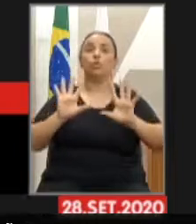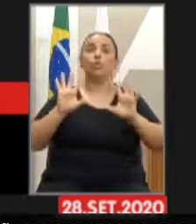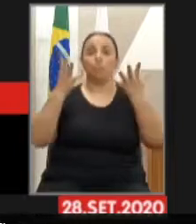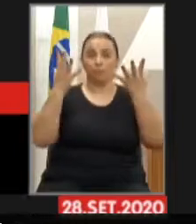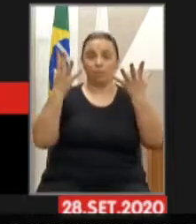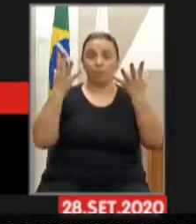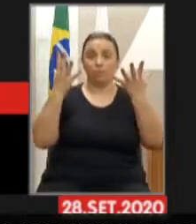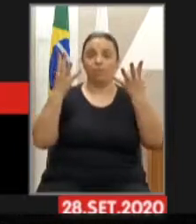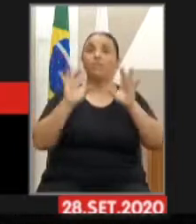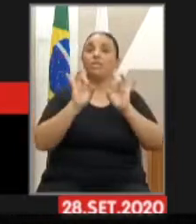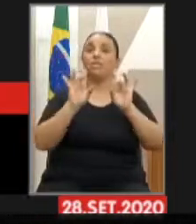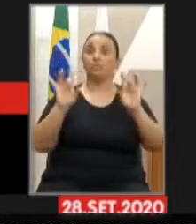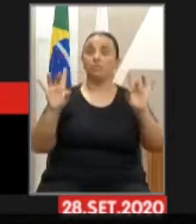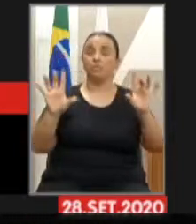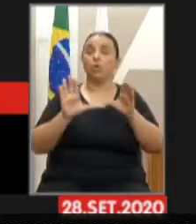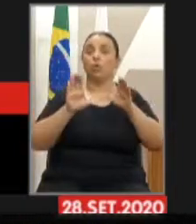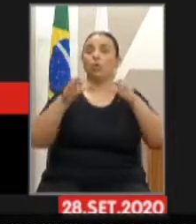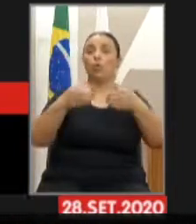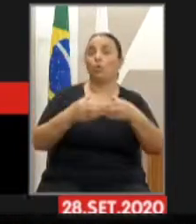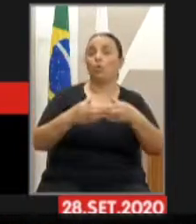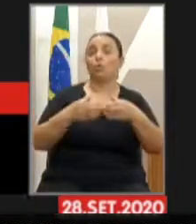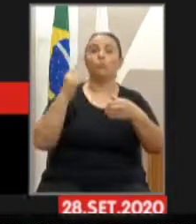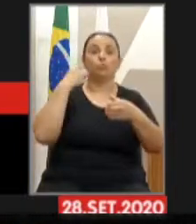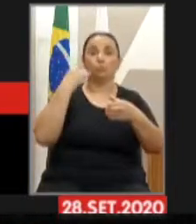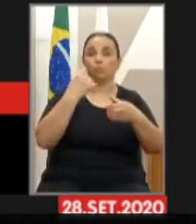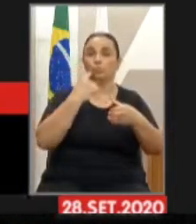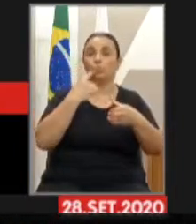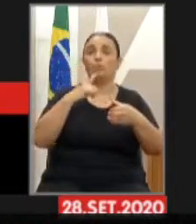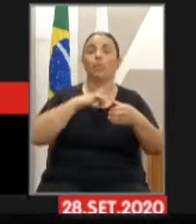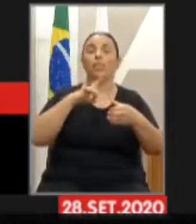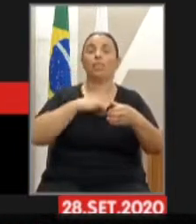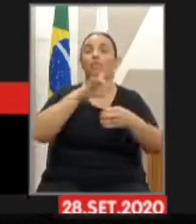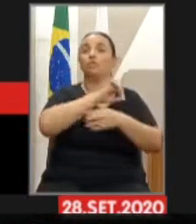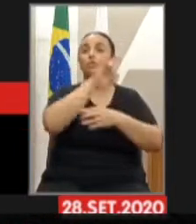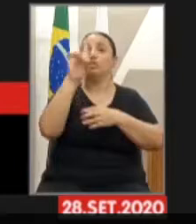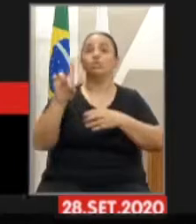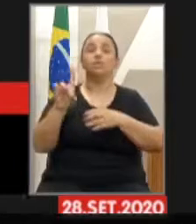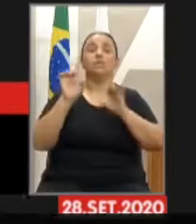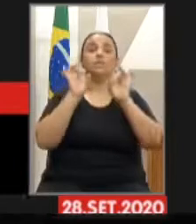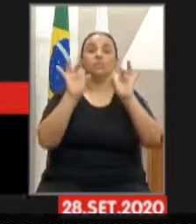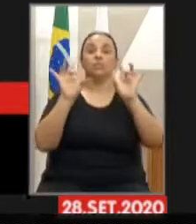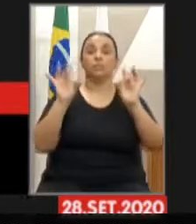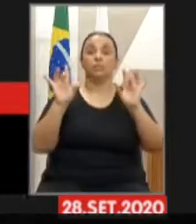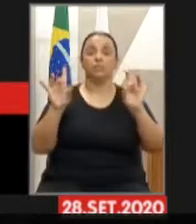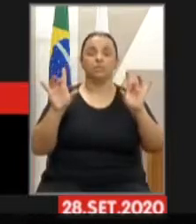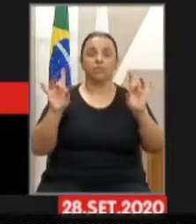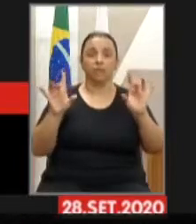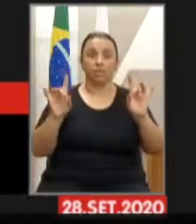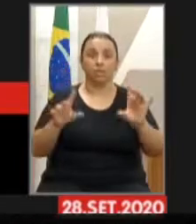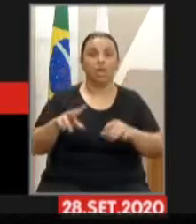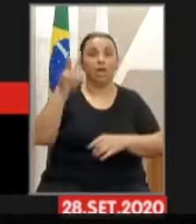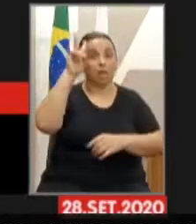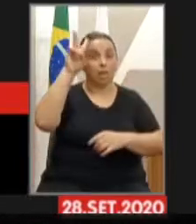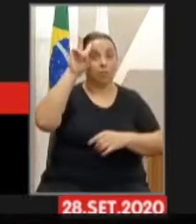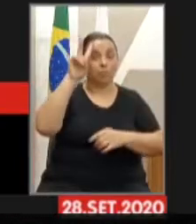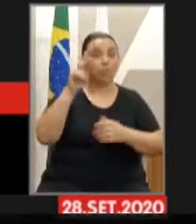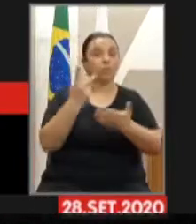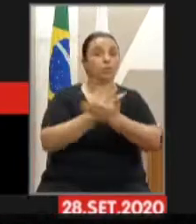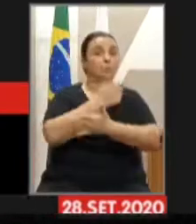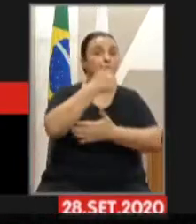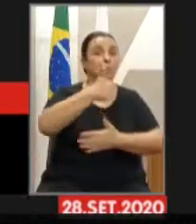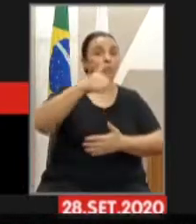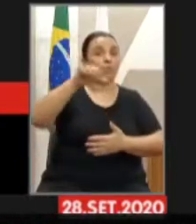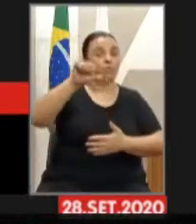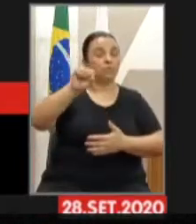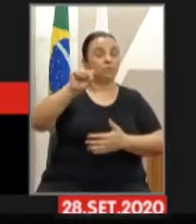surda. Segue algumas datas importantes para essa comunidade. Lembrança do Congresso de Milão em 1880, 6 a 10